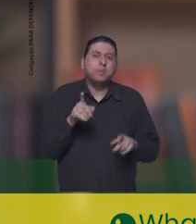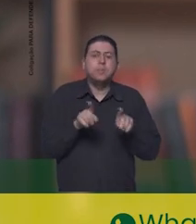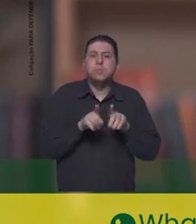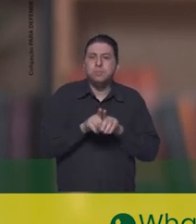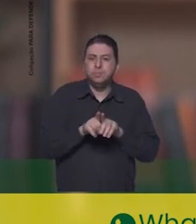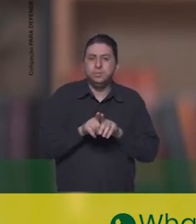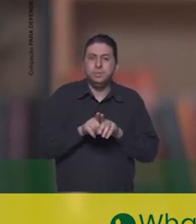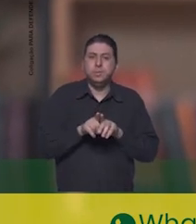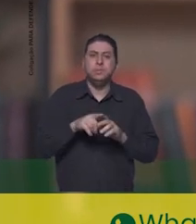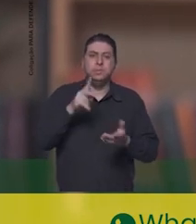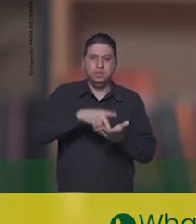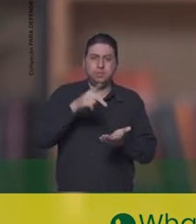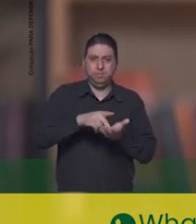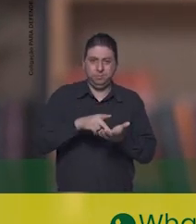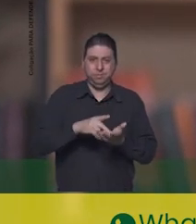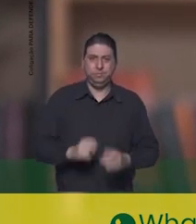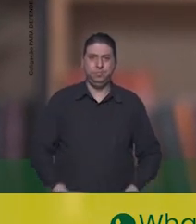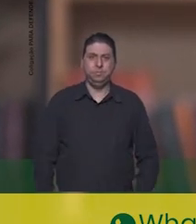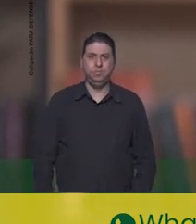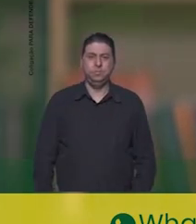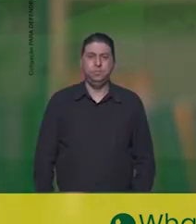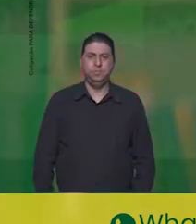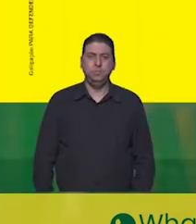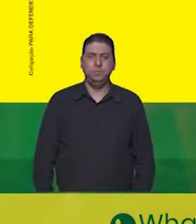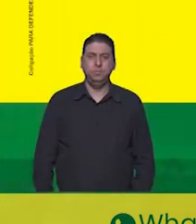viável e realista.